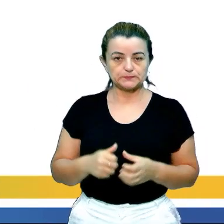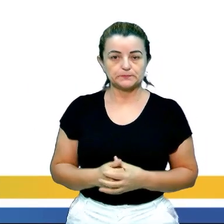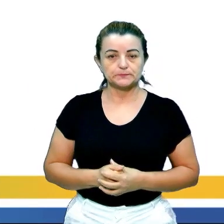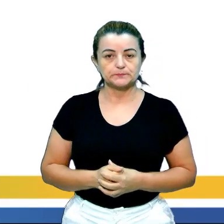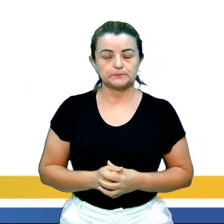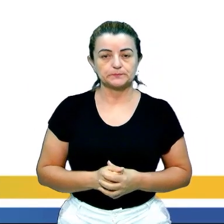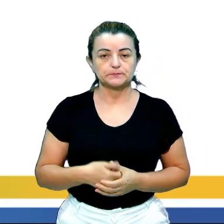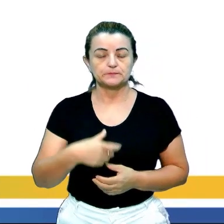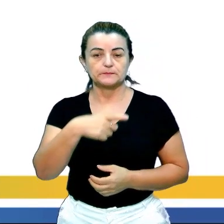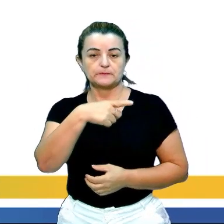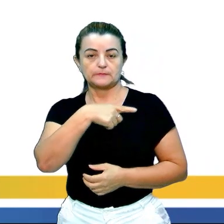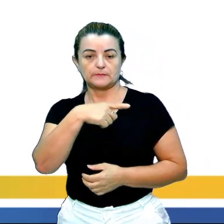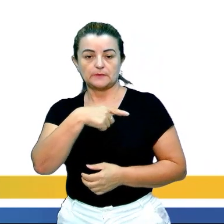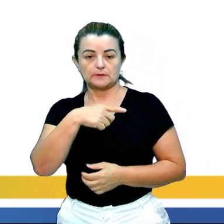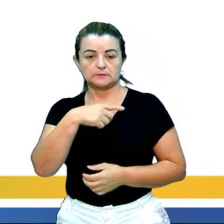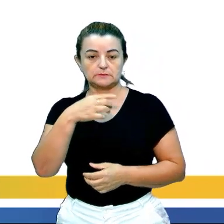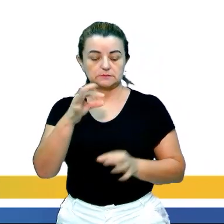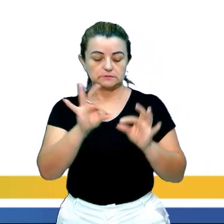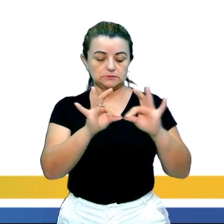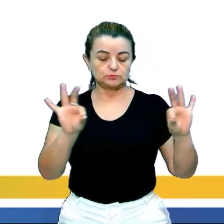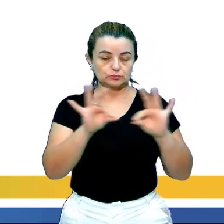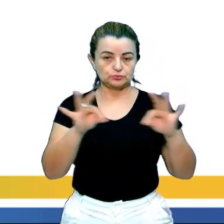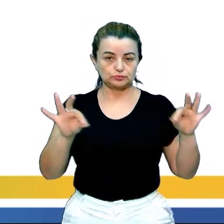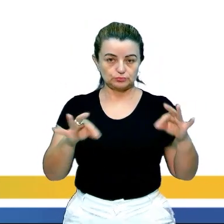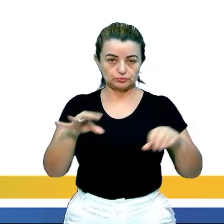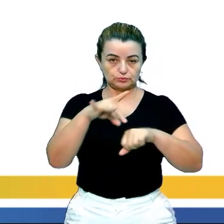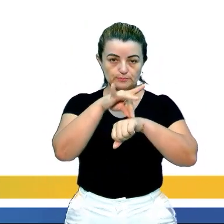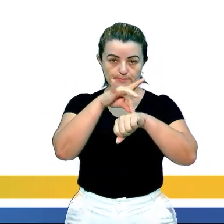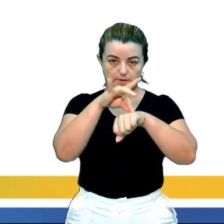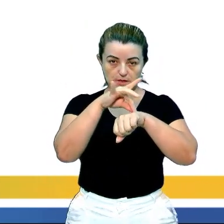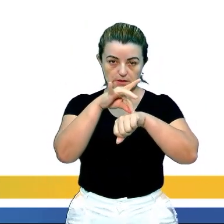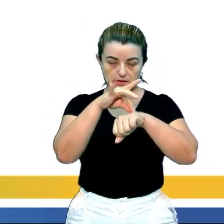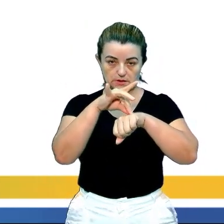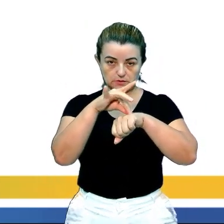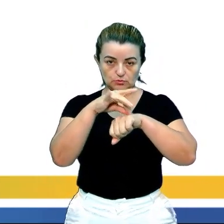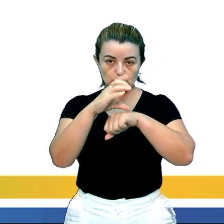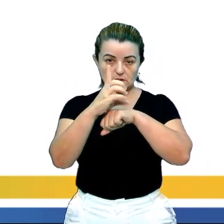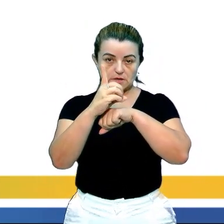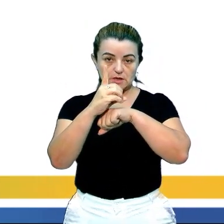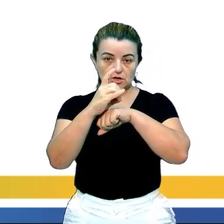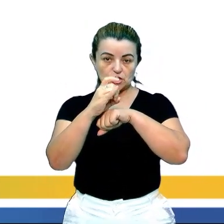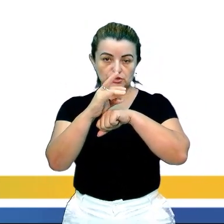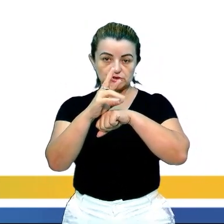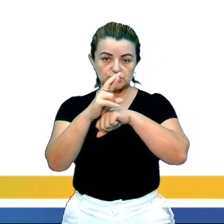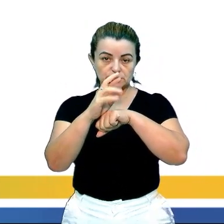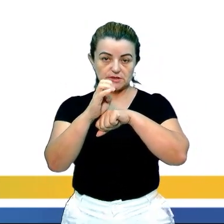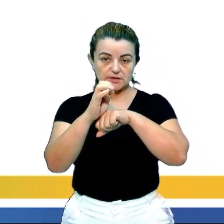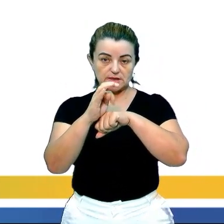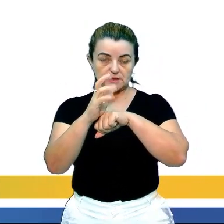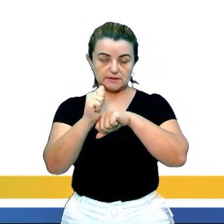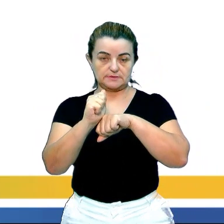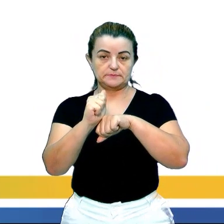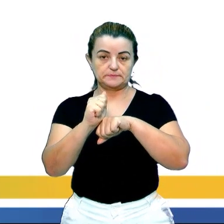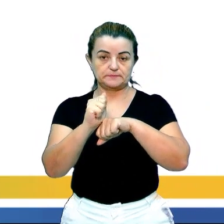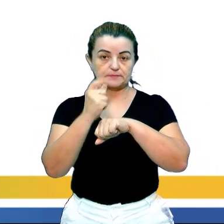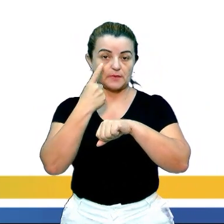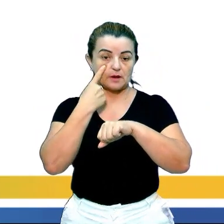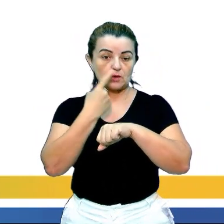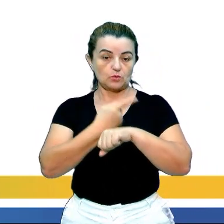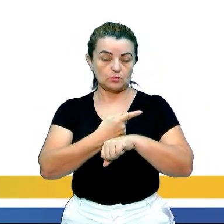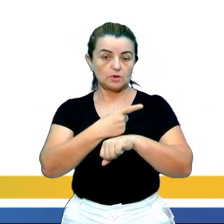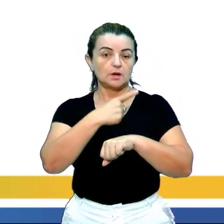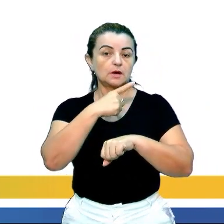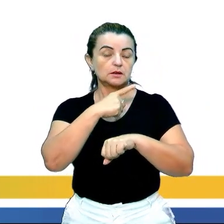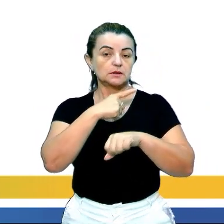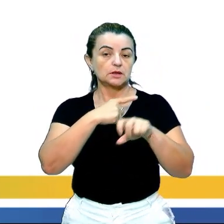E nós temos aí em negrito exatamente a citação direta, né? Que é exatamente o que o Drauzio Varela falou. Que existem